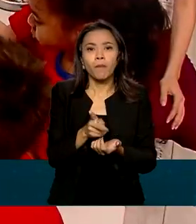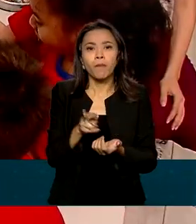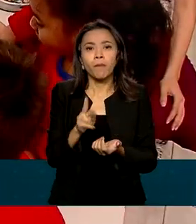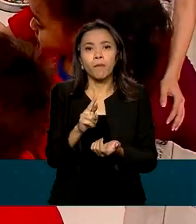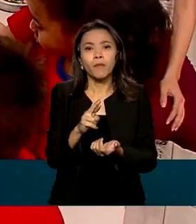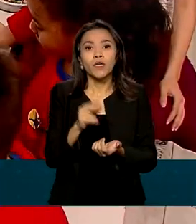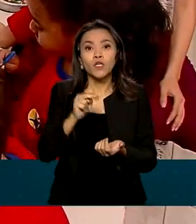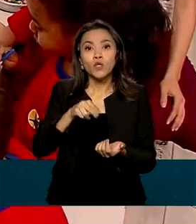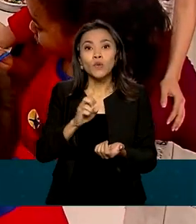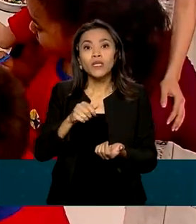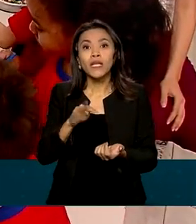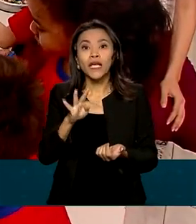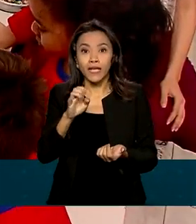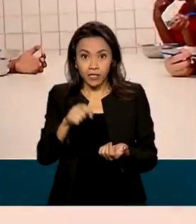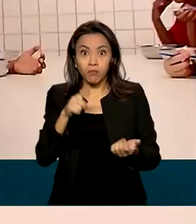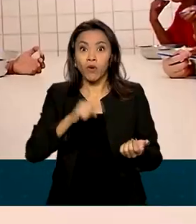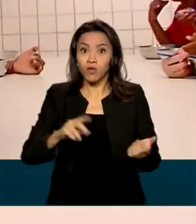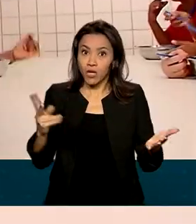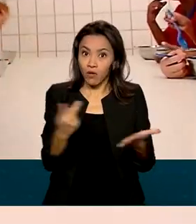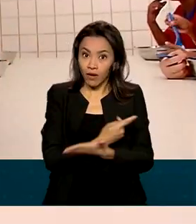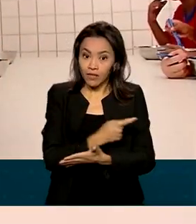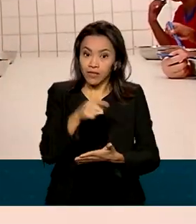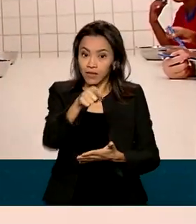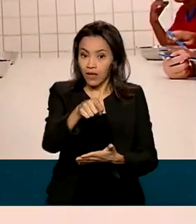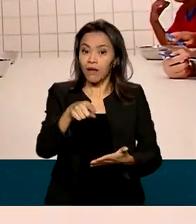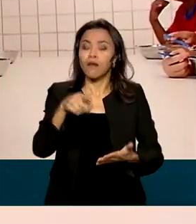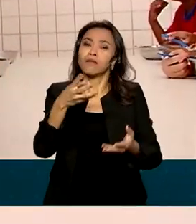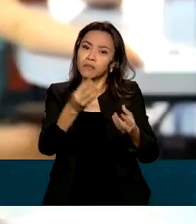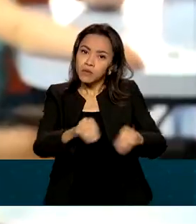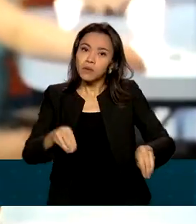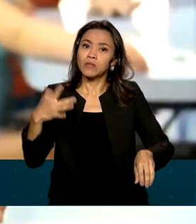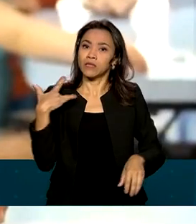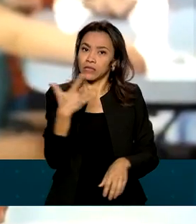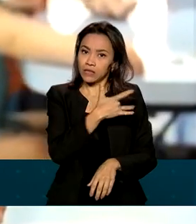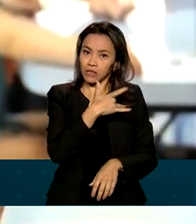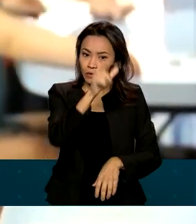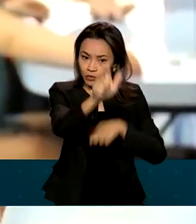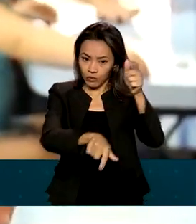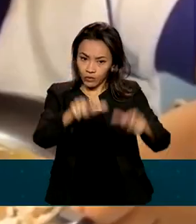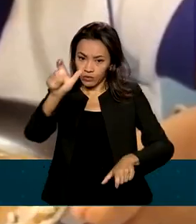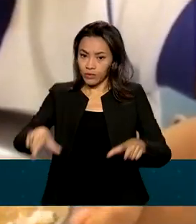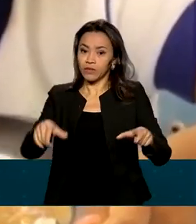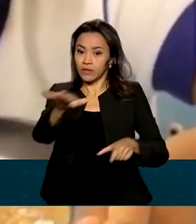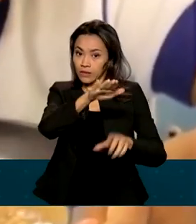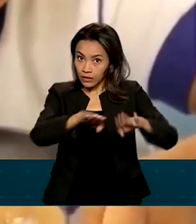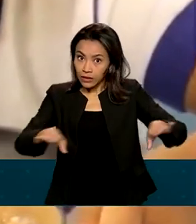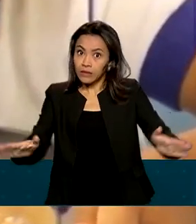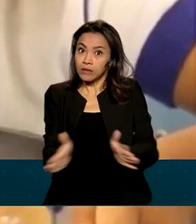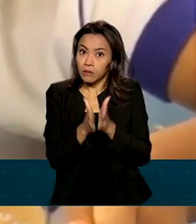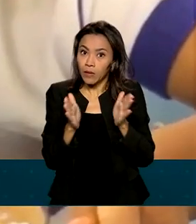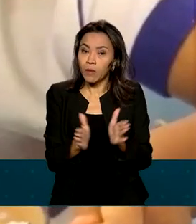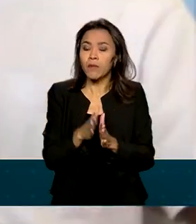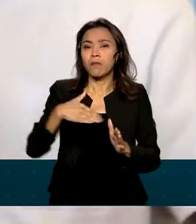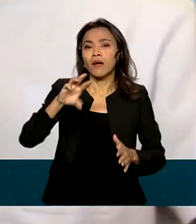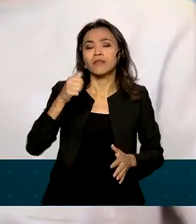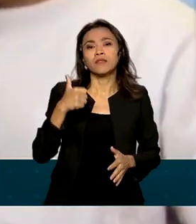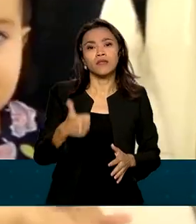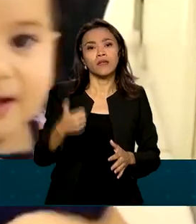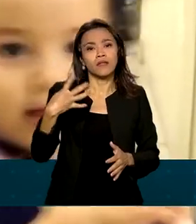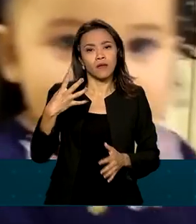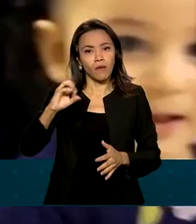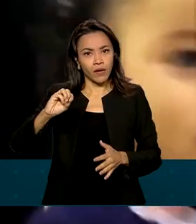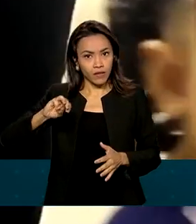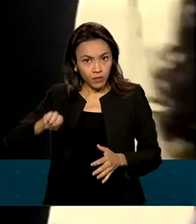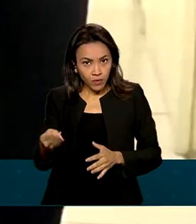problema que prejudica principalmente os brasileirinhos mais pobres. Mais de 149 milhões de crianças menores